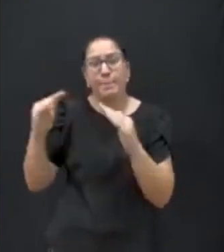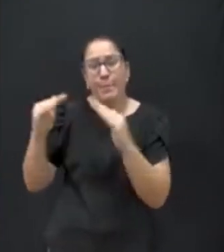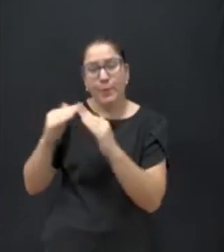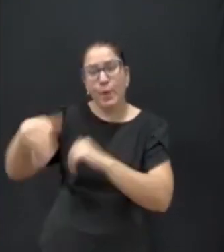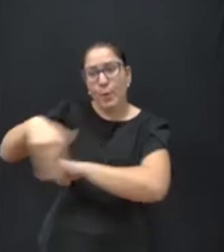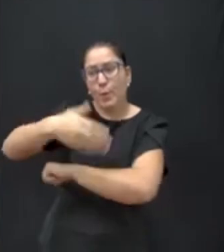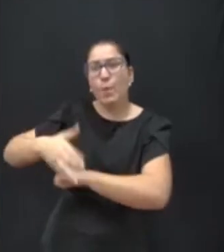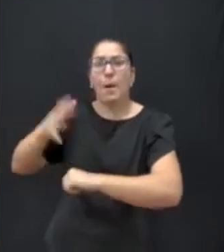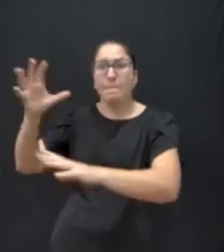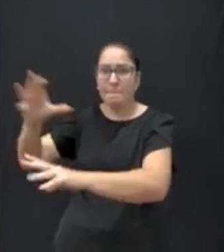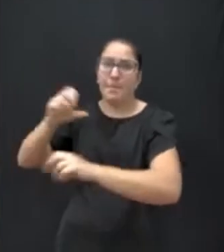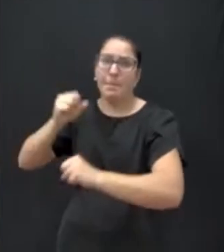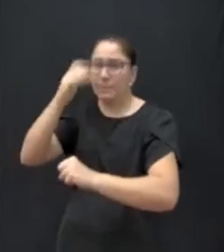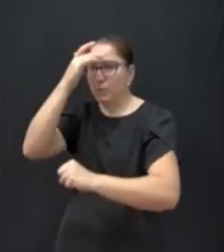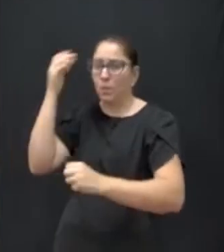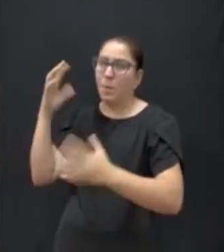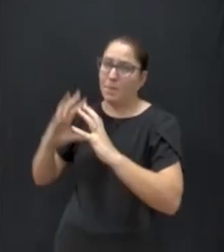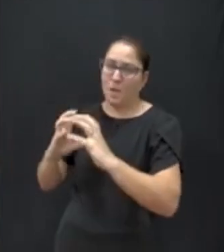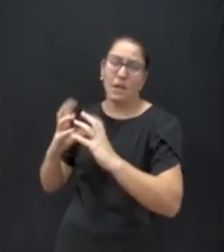de rua agarrando o cara lá.